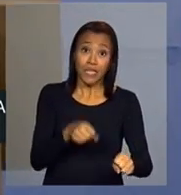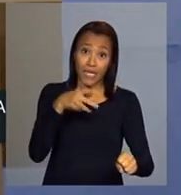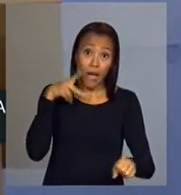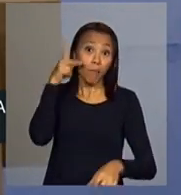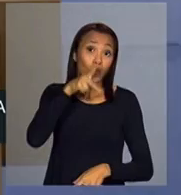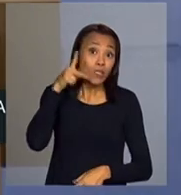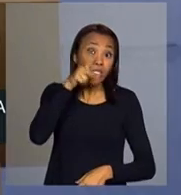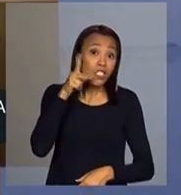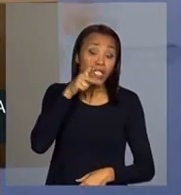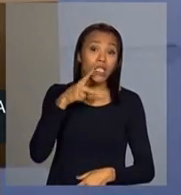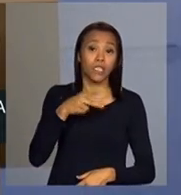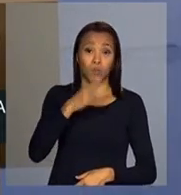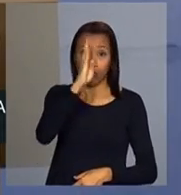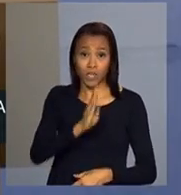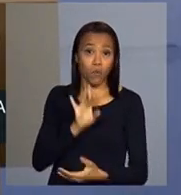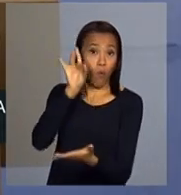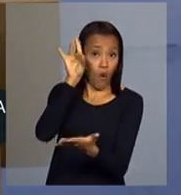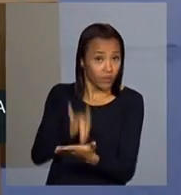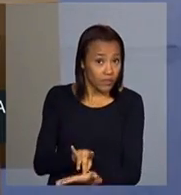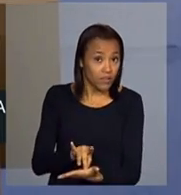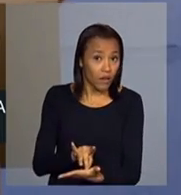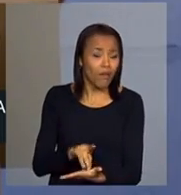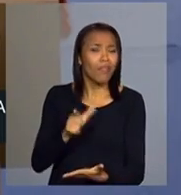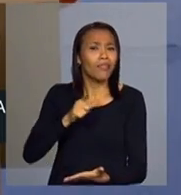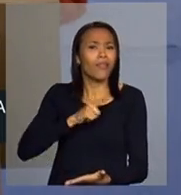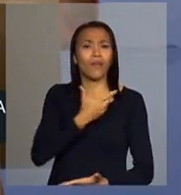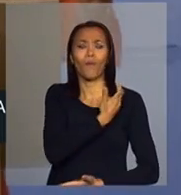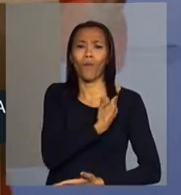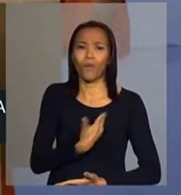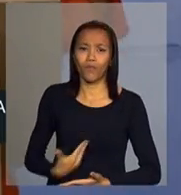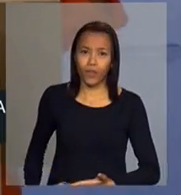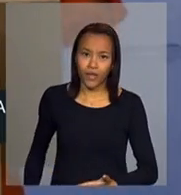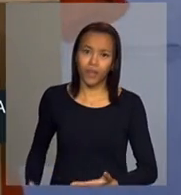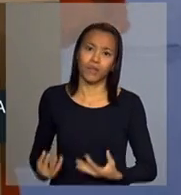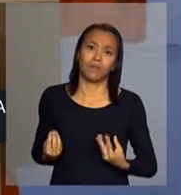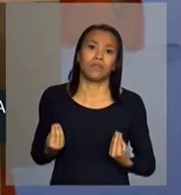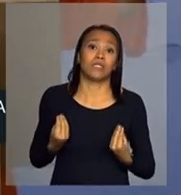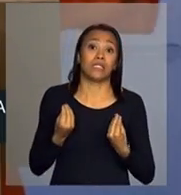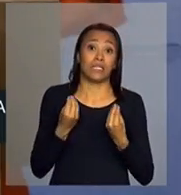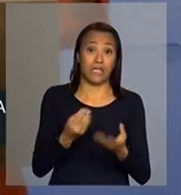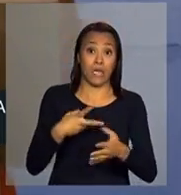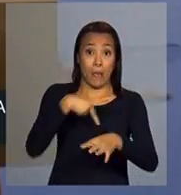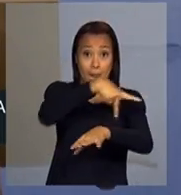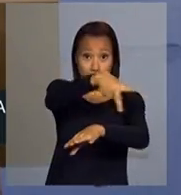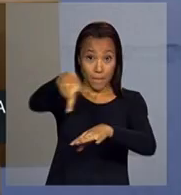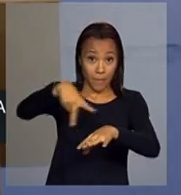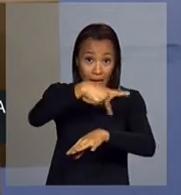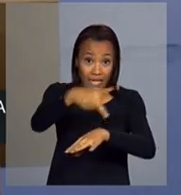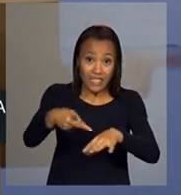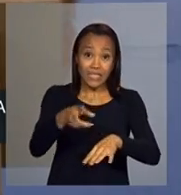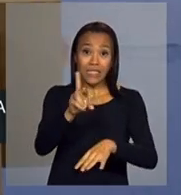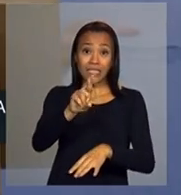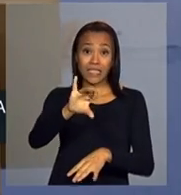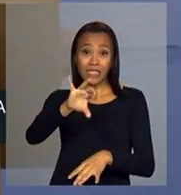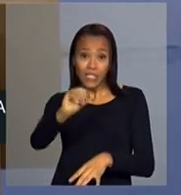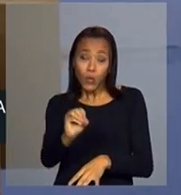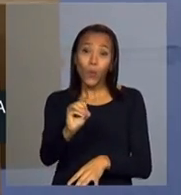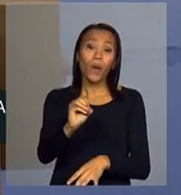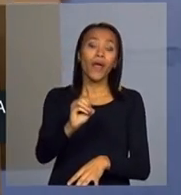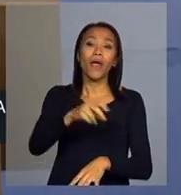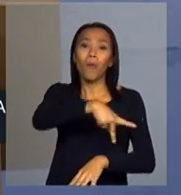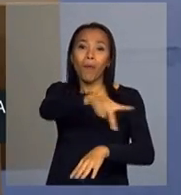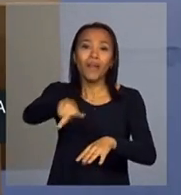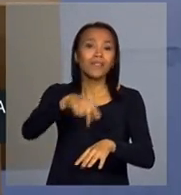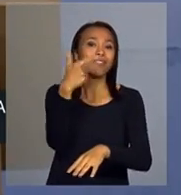Brasil oficial tenha um governo que coloque país rico, é país sem pobreza, porque no Brasil